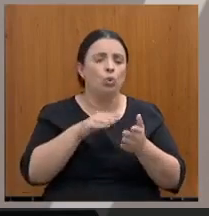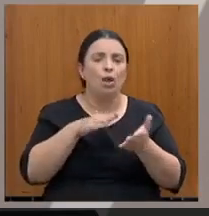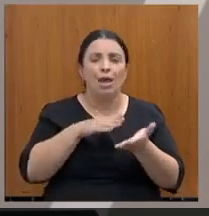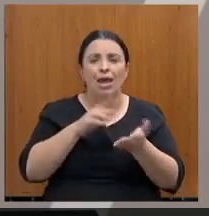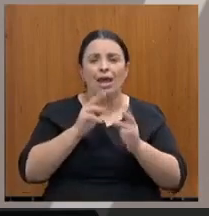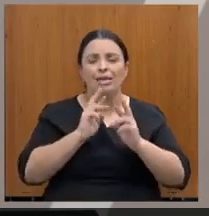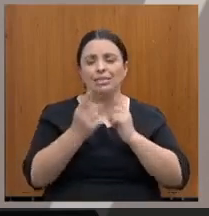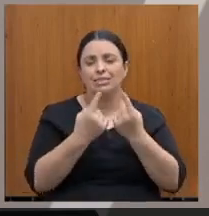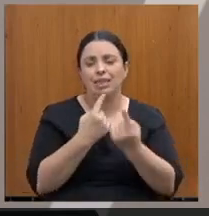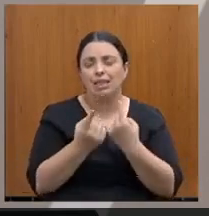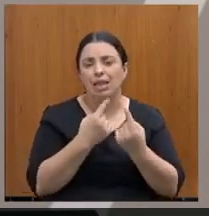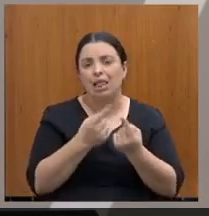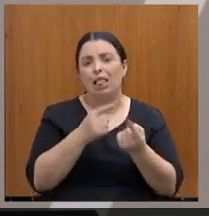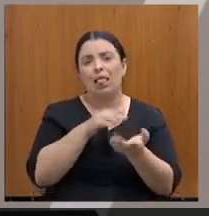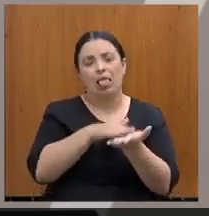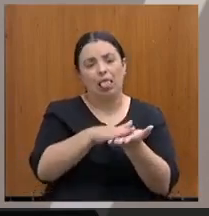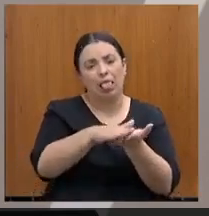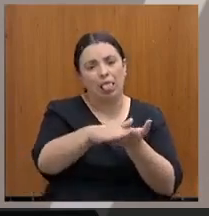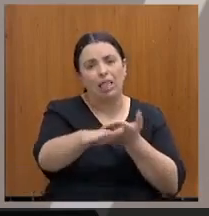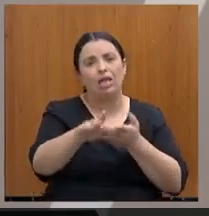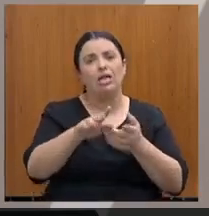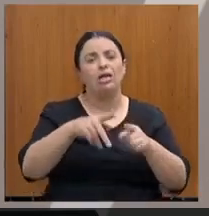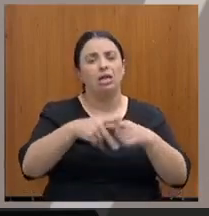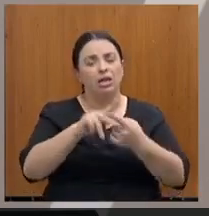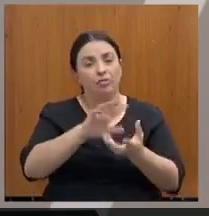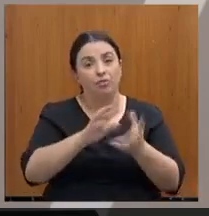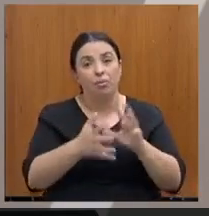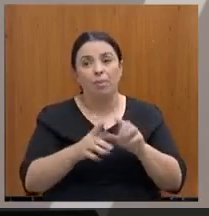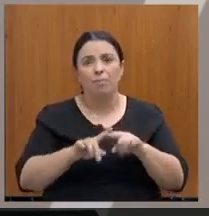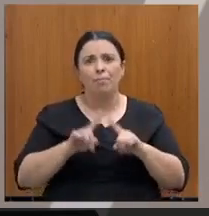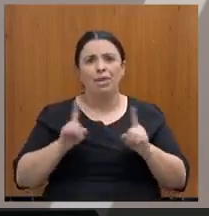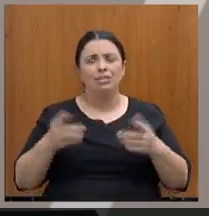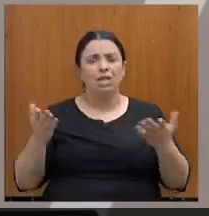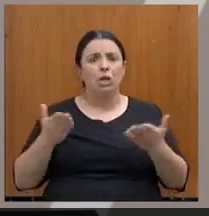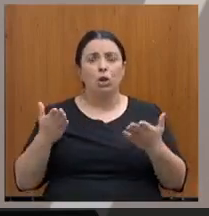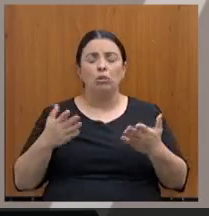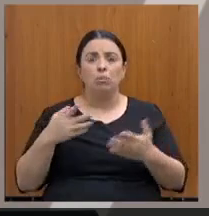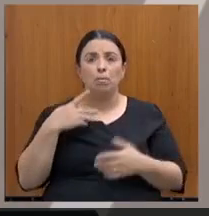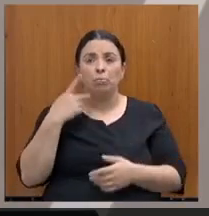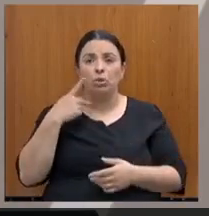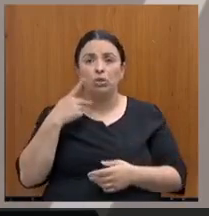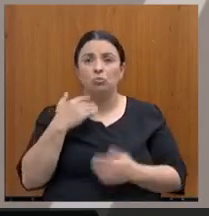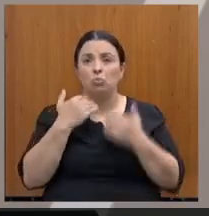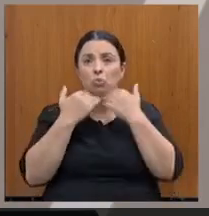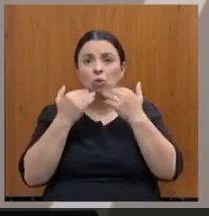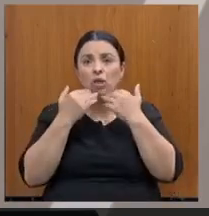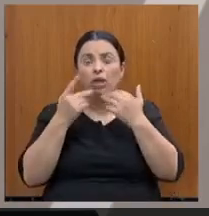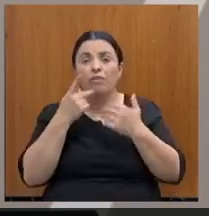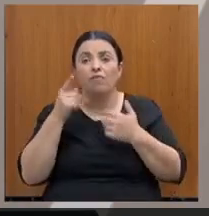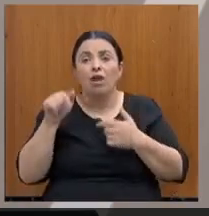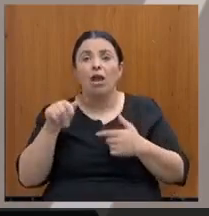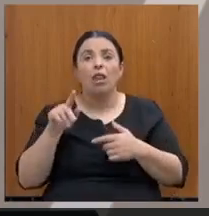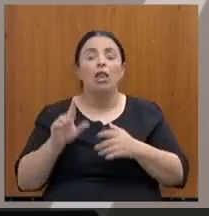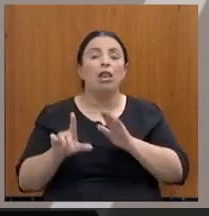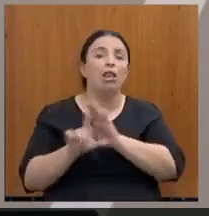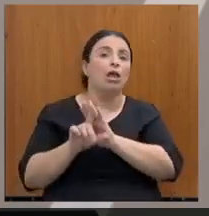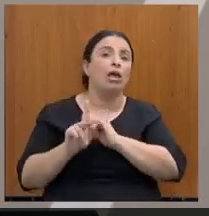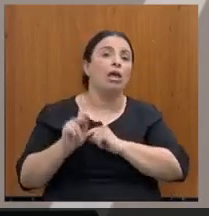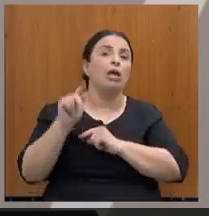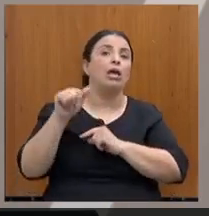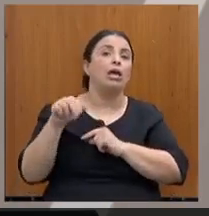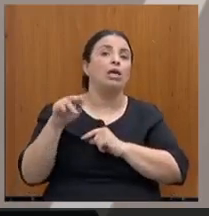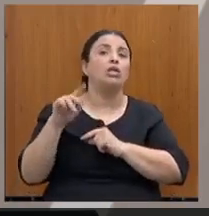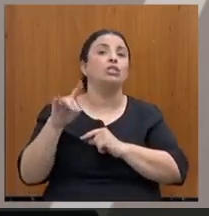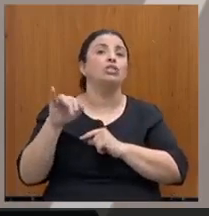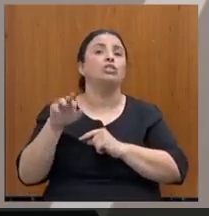nenhum colega, nenhum político voltar a falar daquela solução tão milagrosa que